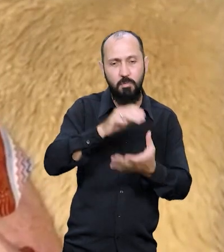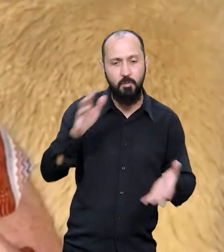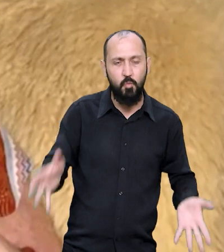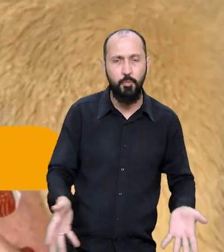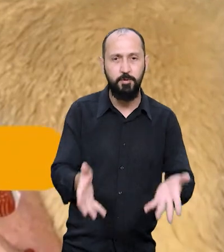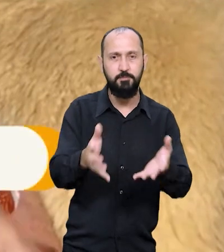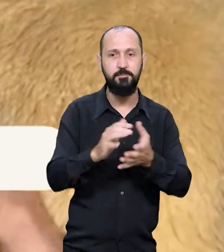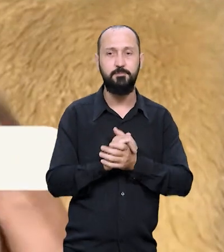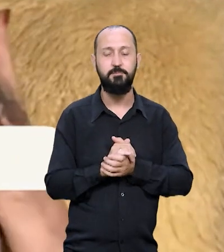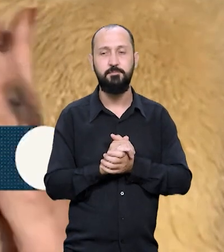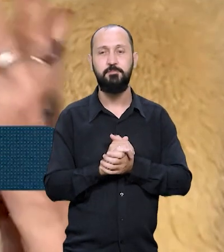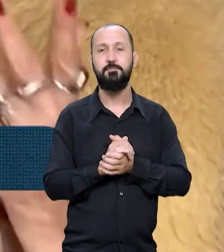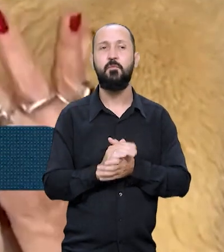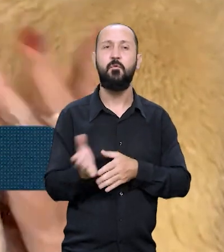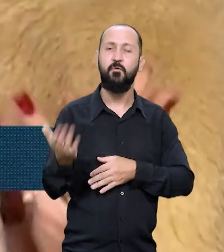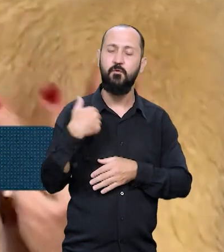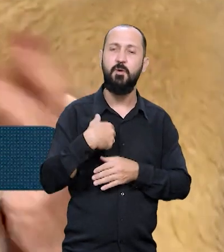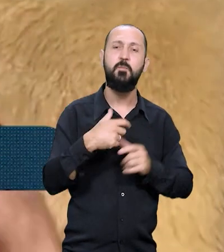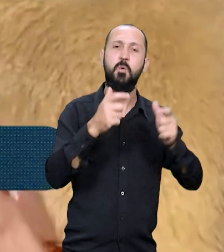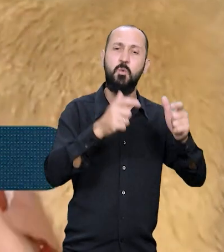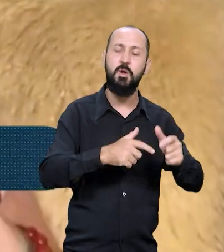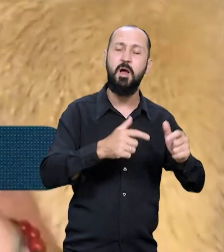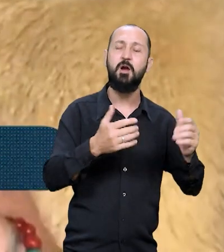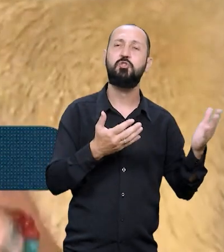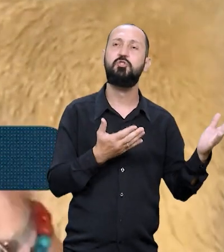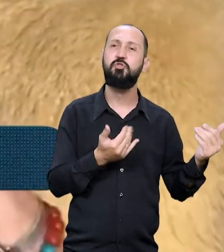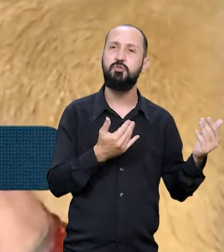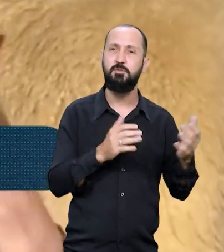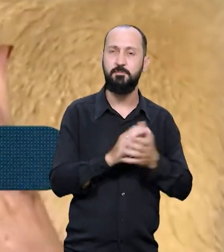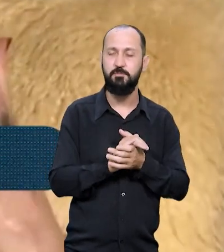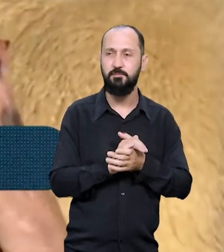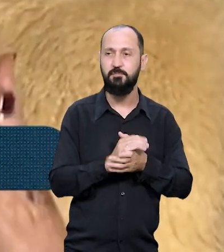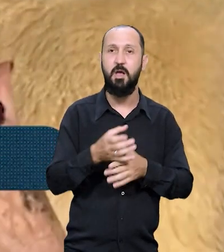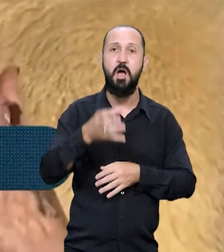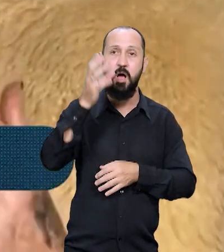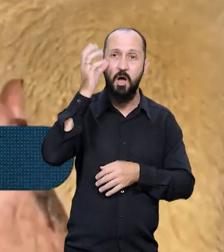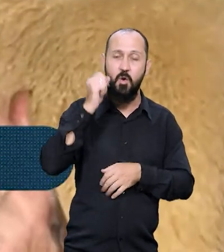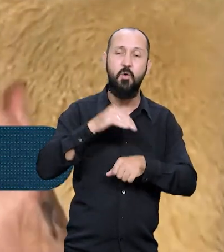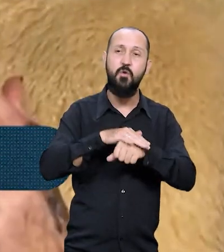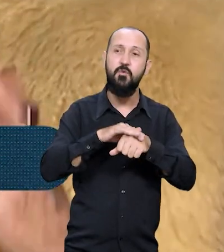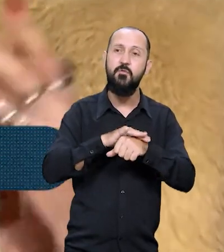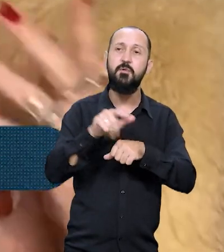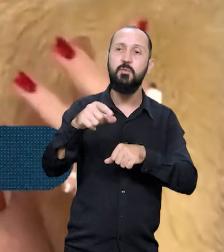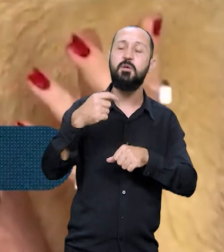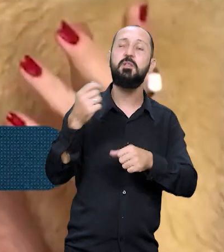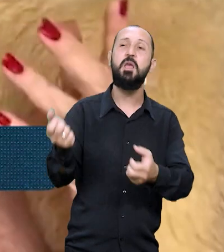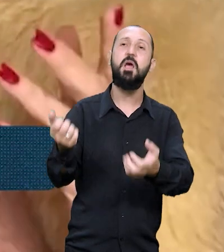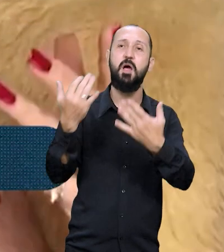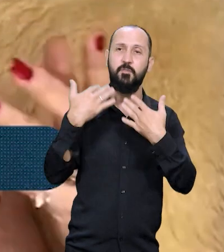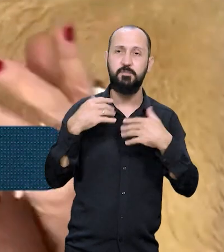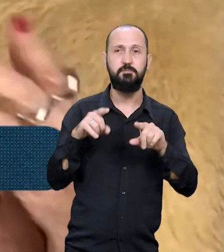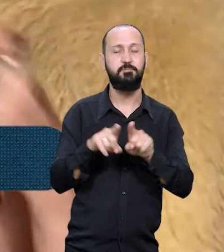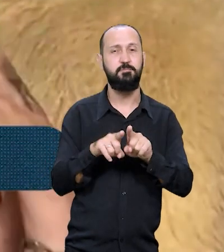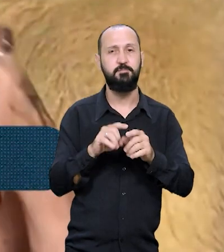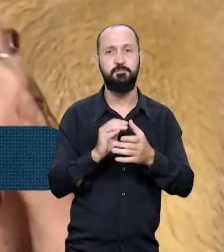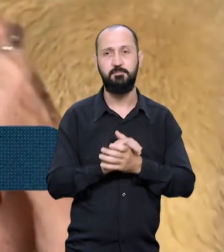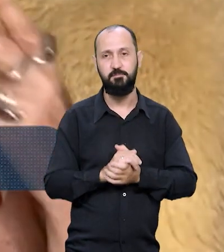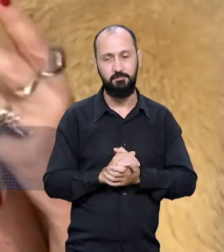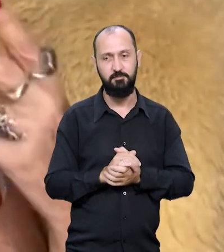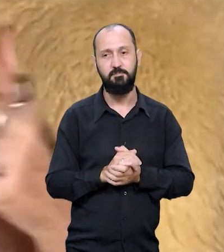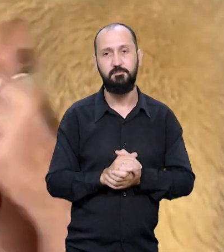frequentar ambientes jovens, a ouvir o que os jovens têm a dizer, porque